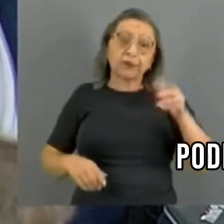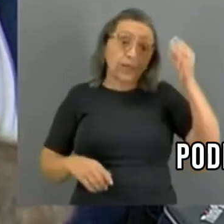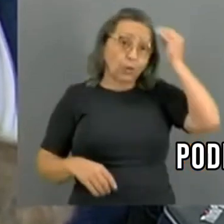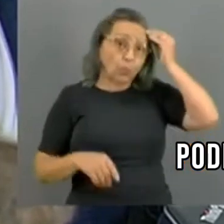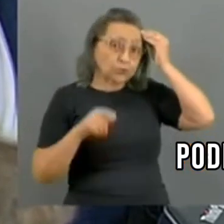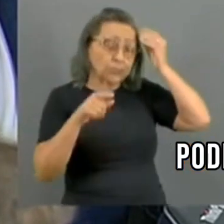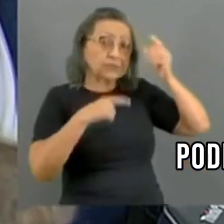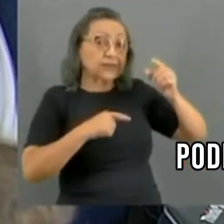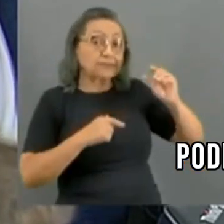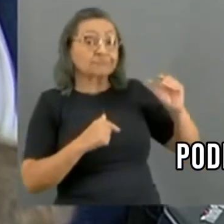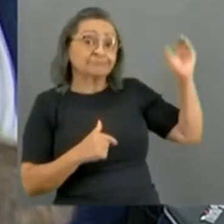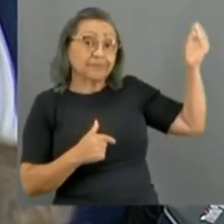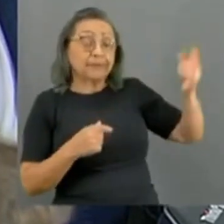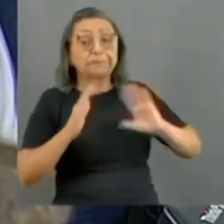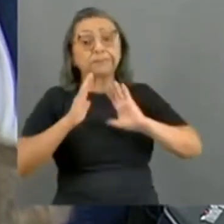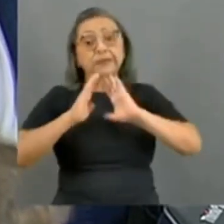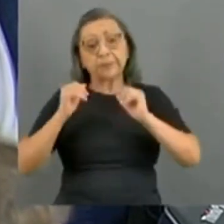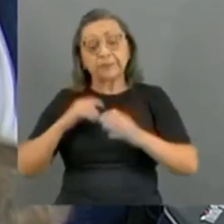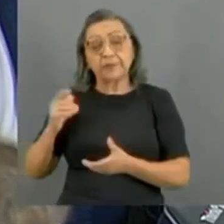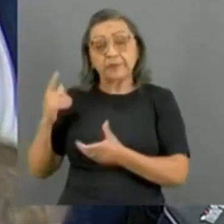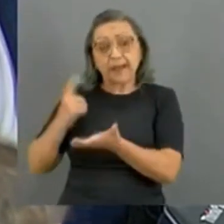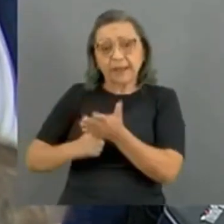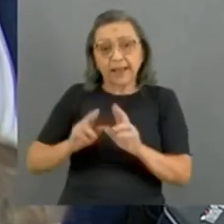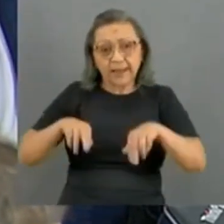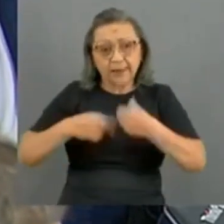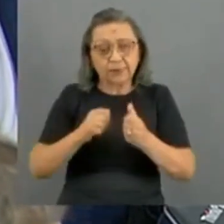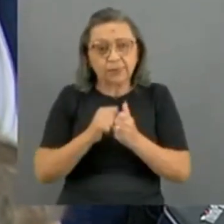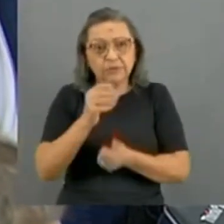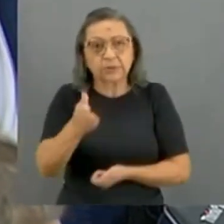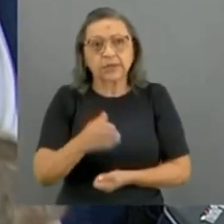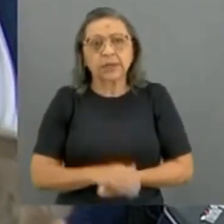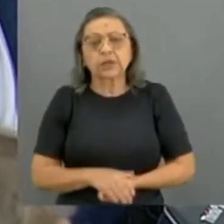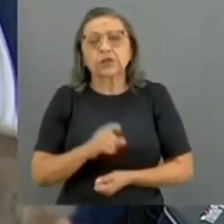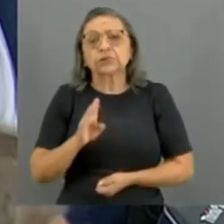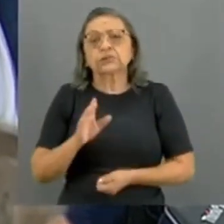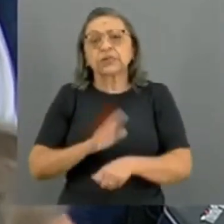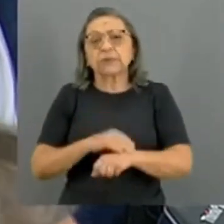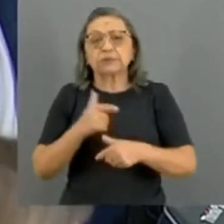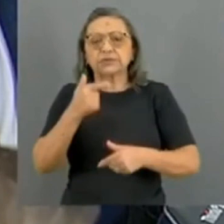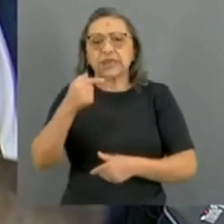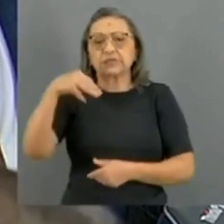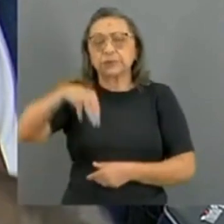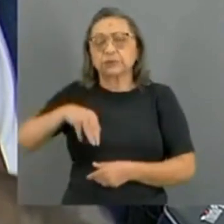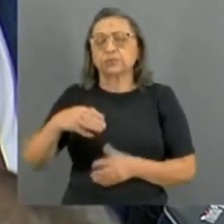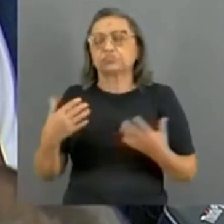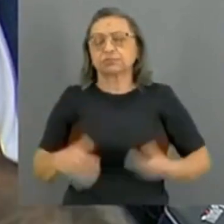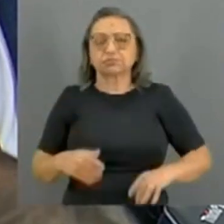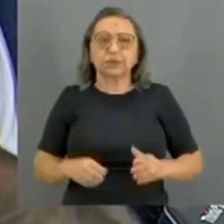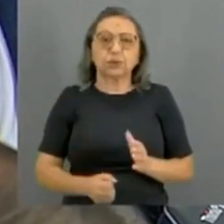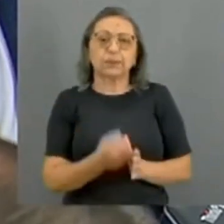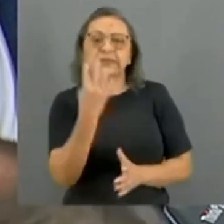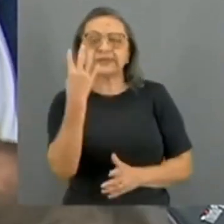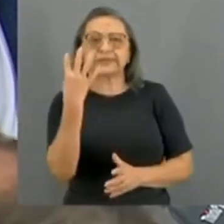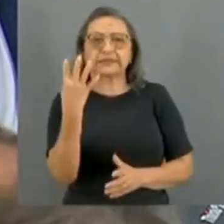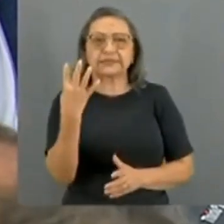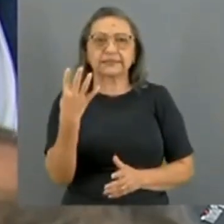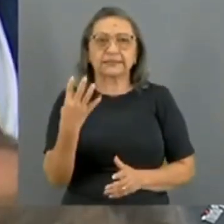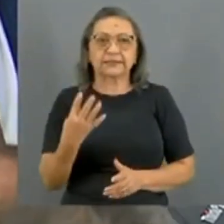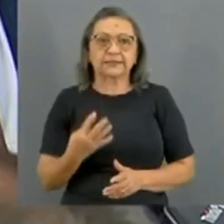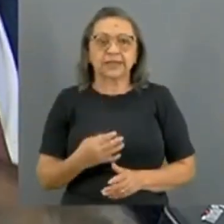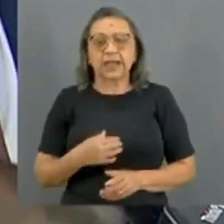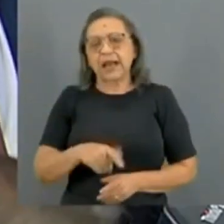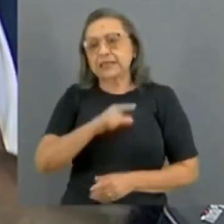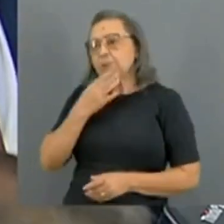de cima para baixo, mesmo pedindo para não me atender. Mas eu queria, tem só sete minutos, e uma das demandas que eu tenho aqui, eu até pedi o